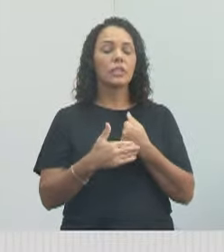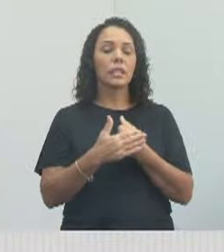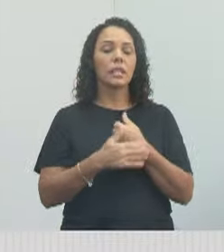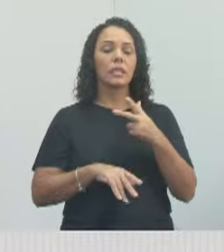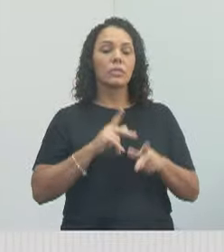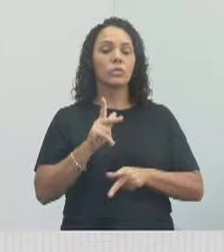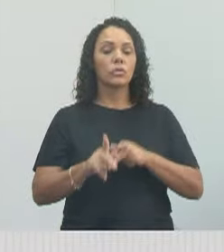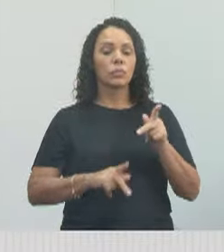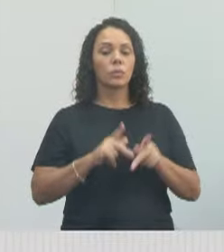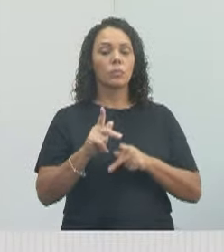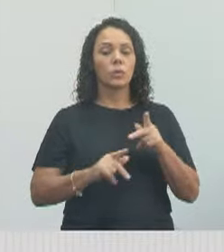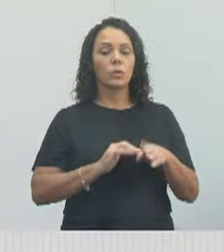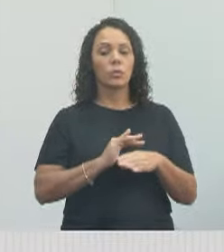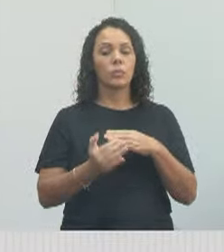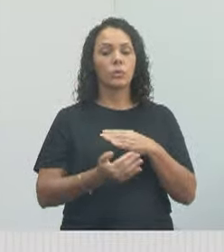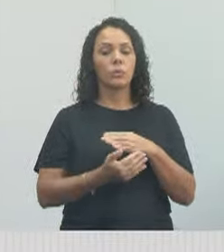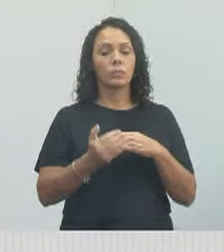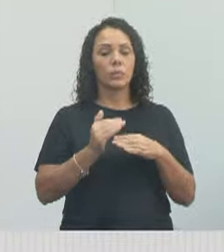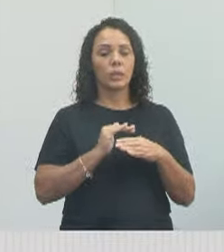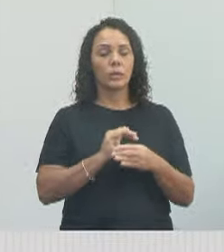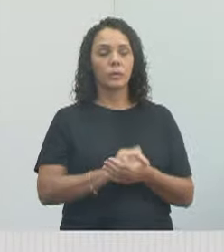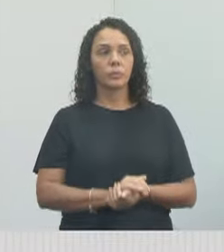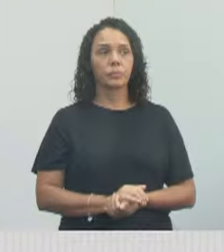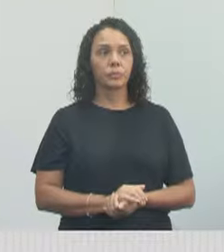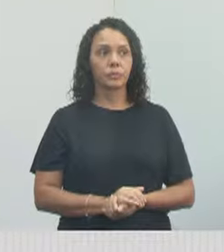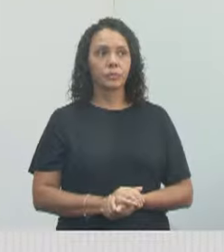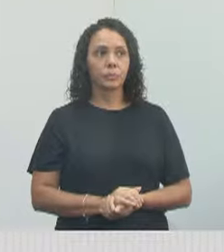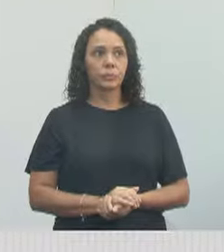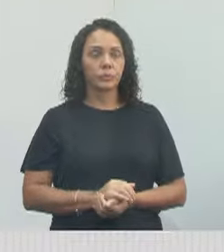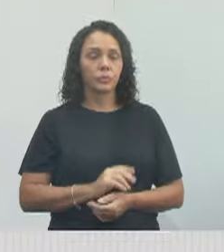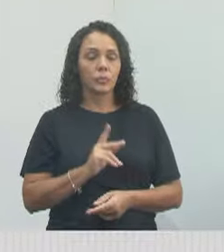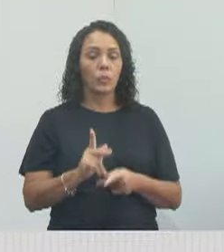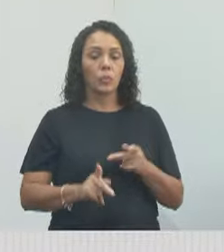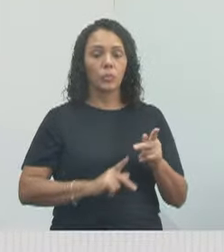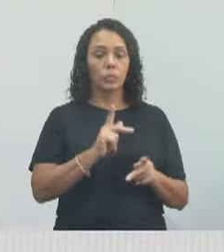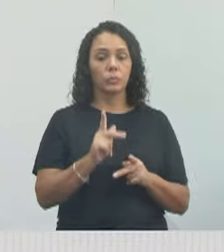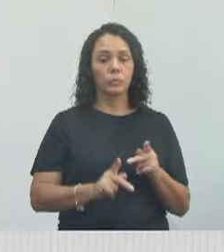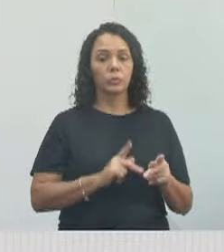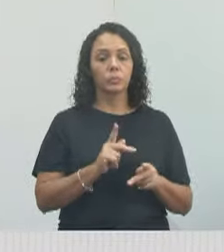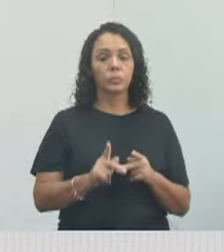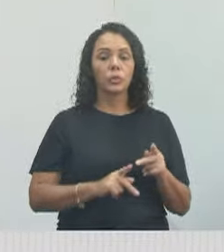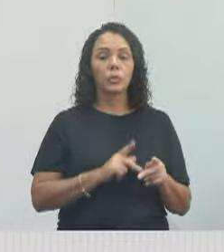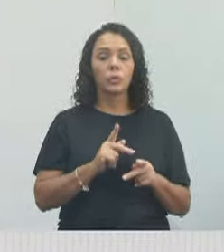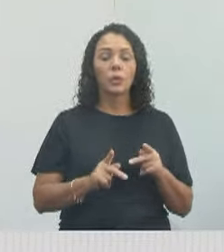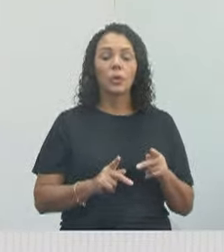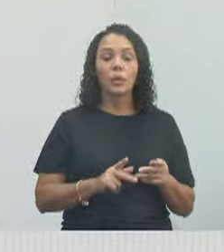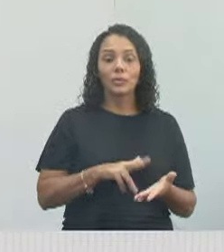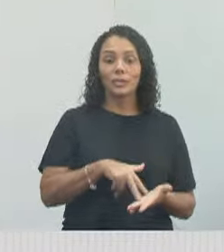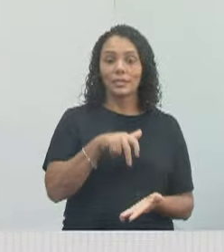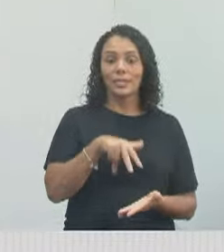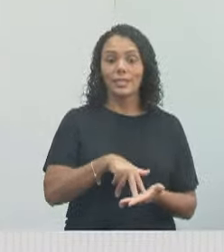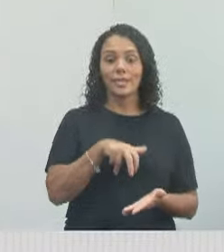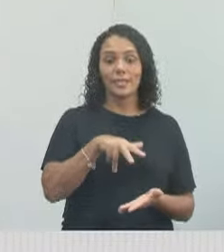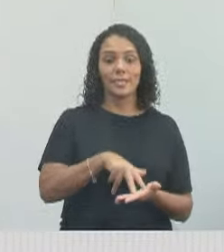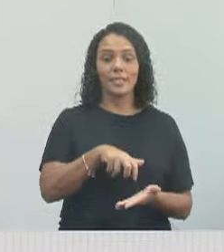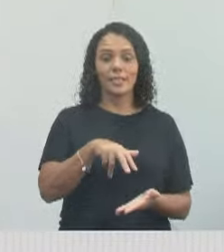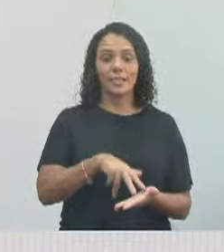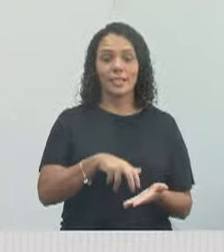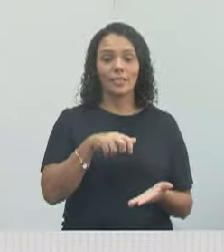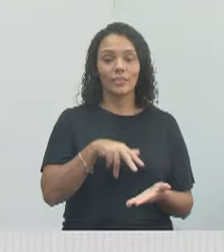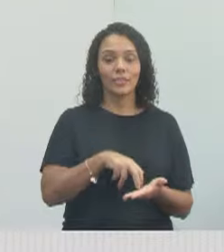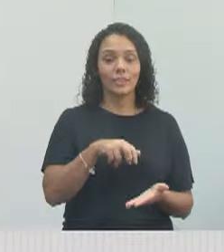população do Rio Cumprido, tá? O povo lá está dando salto de alegria